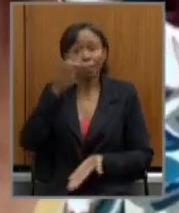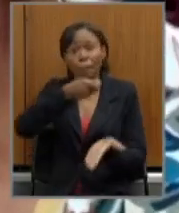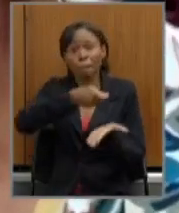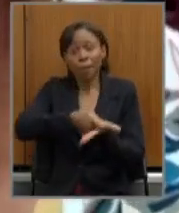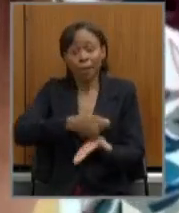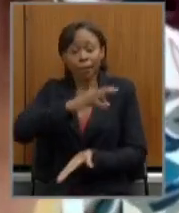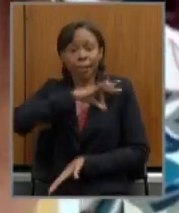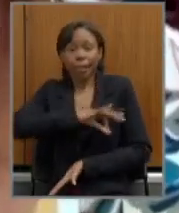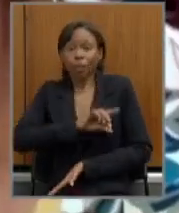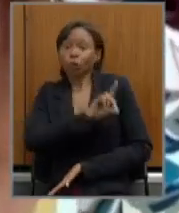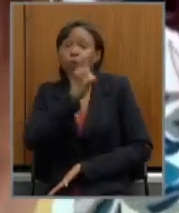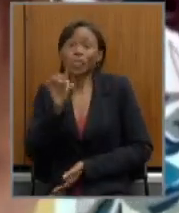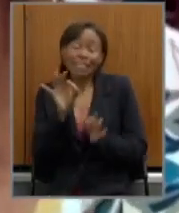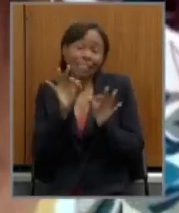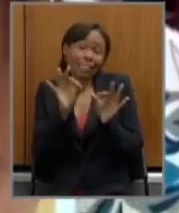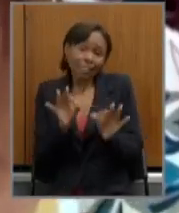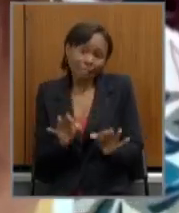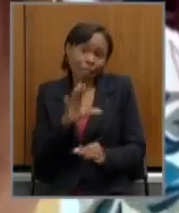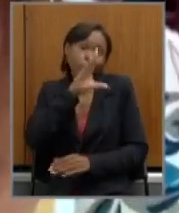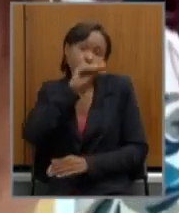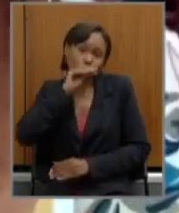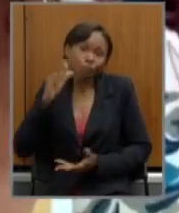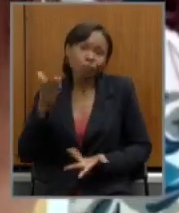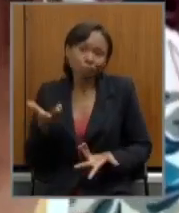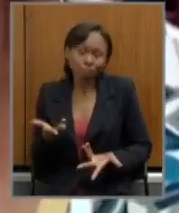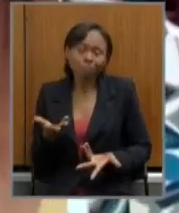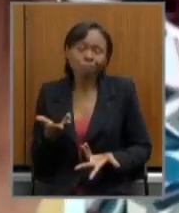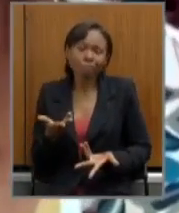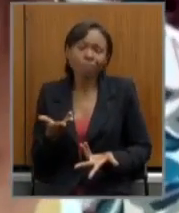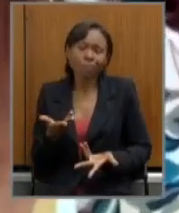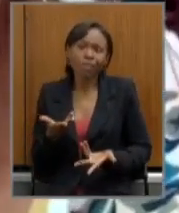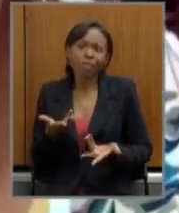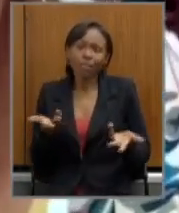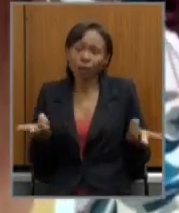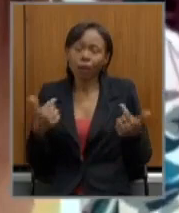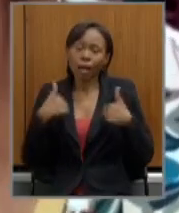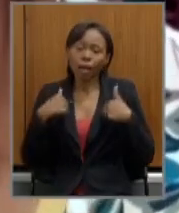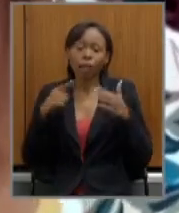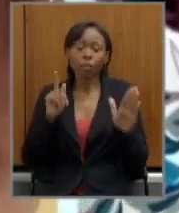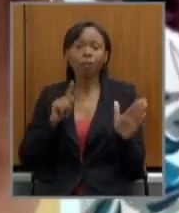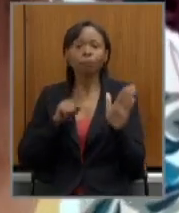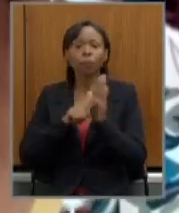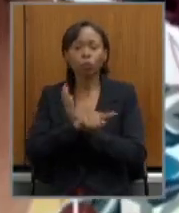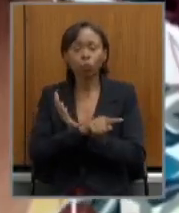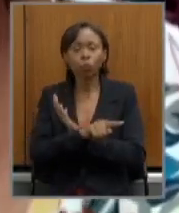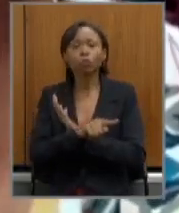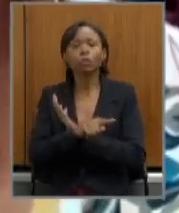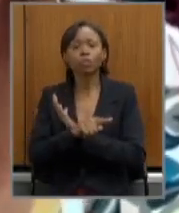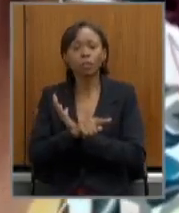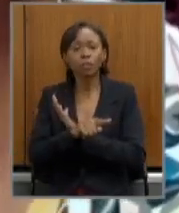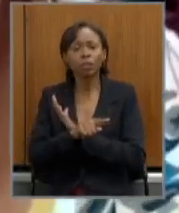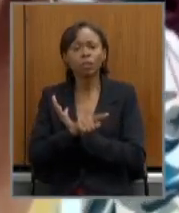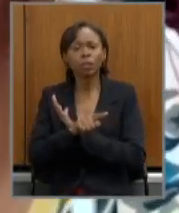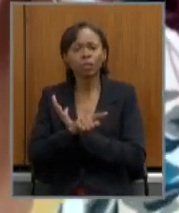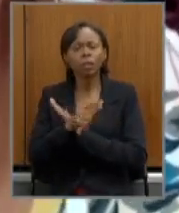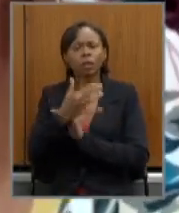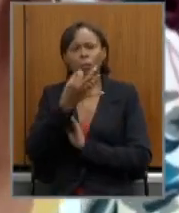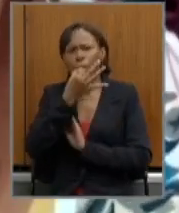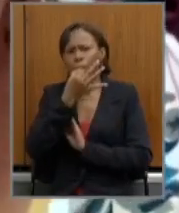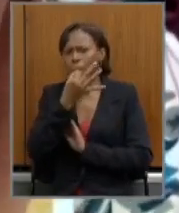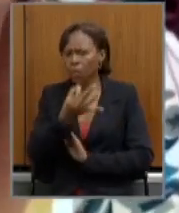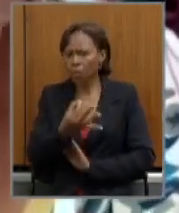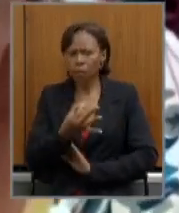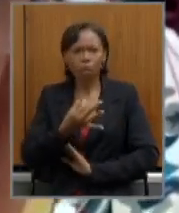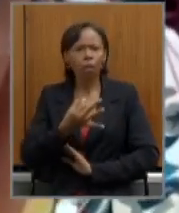dia dos servidores e servidoras dessa casa então essa é a minha pergunta a minha consideração